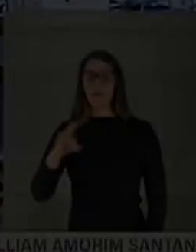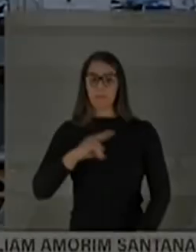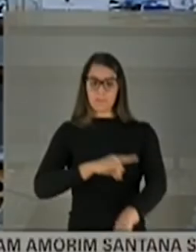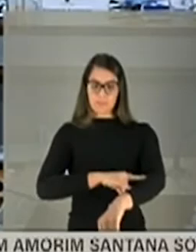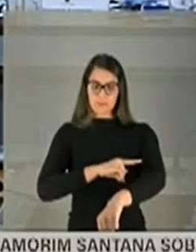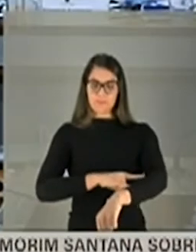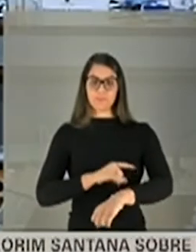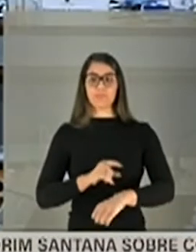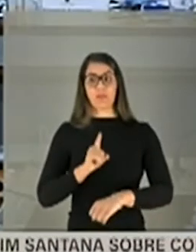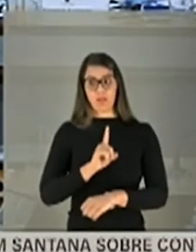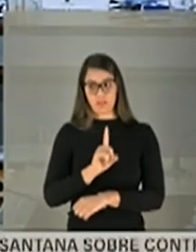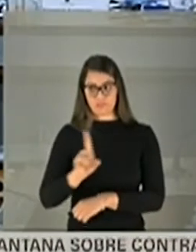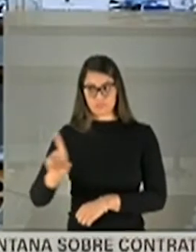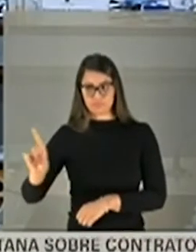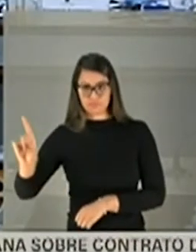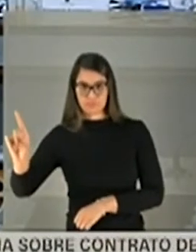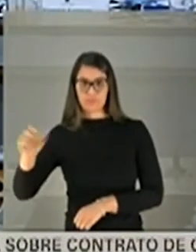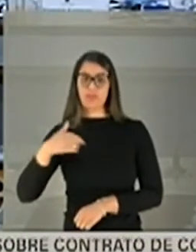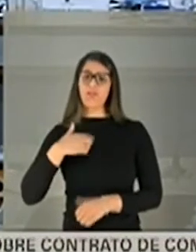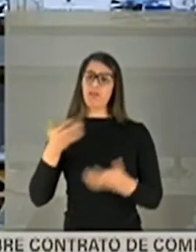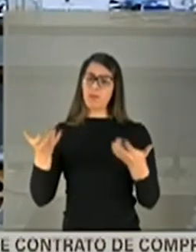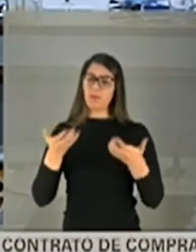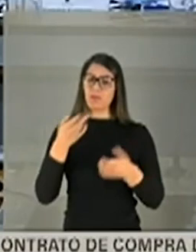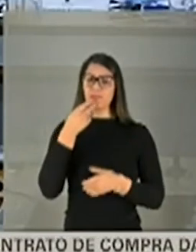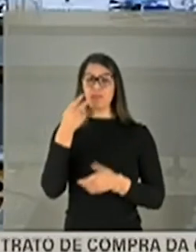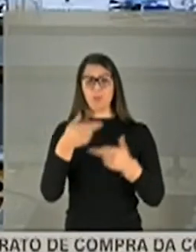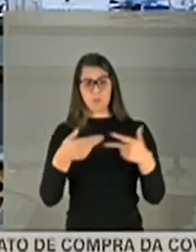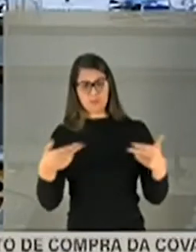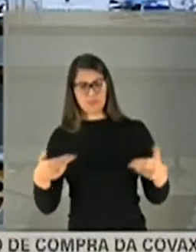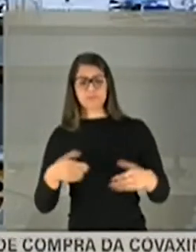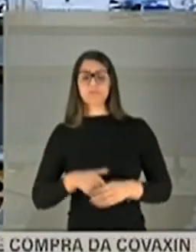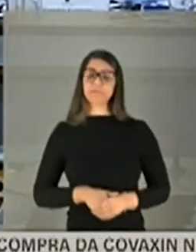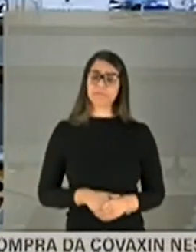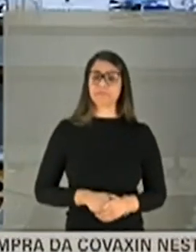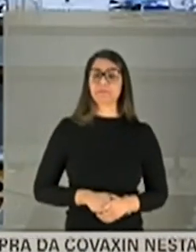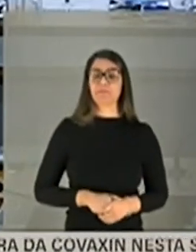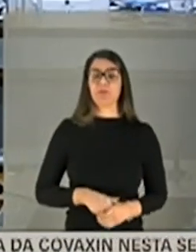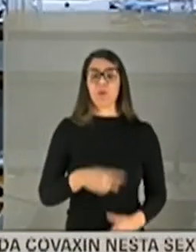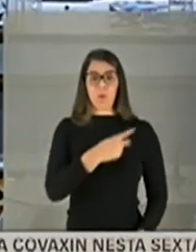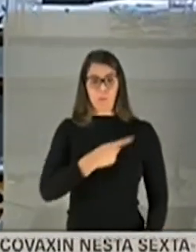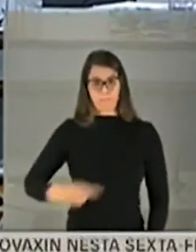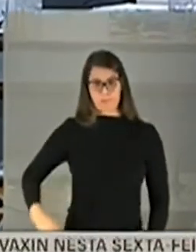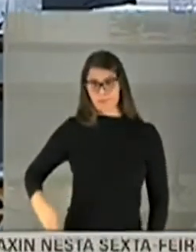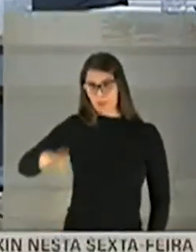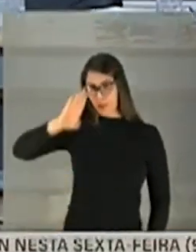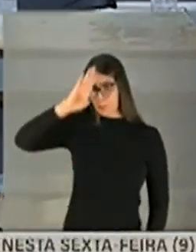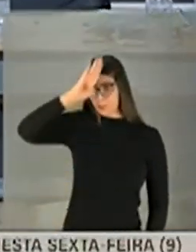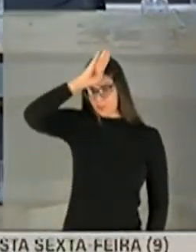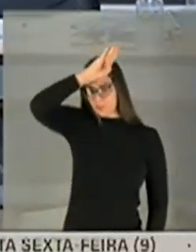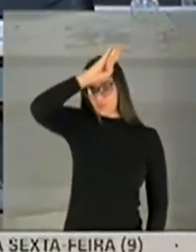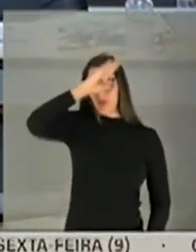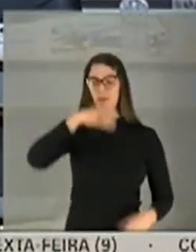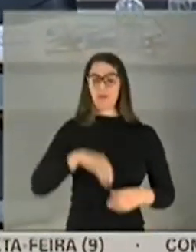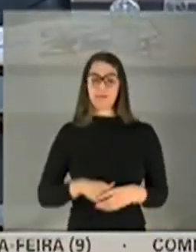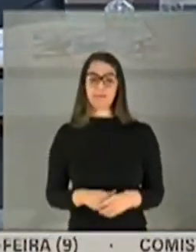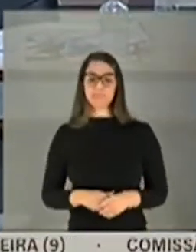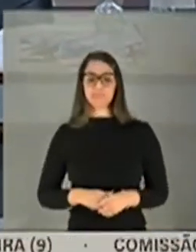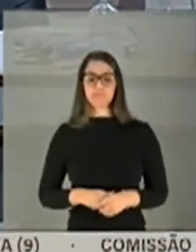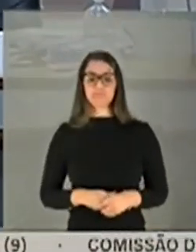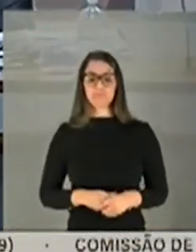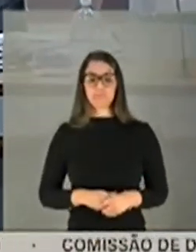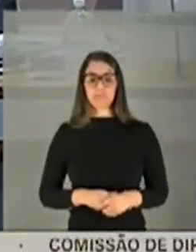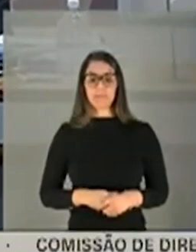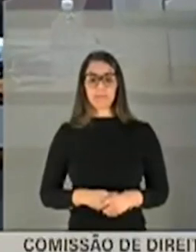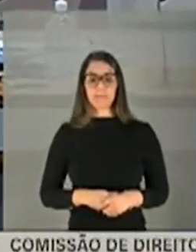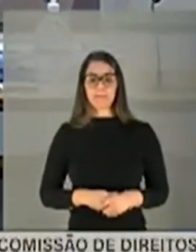Eu queria falar algumas coisas aqui. O presidente da República, o presidente Jair Bolsonaro, como de costume, passou